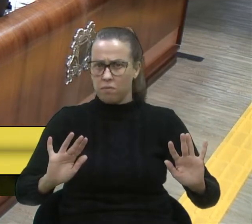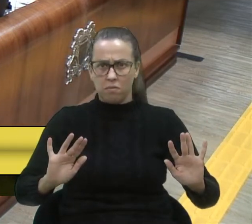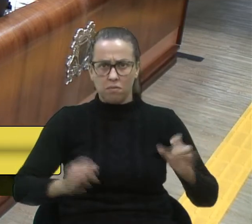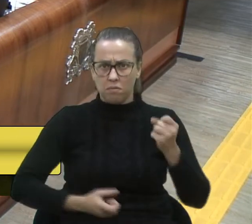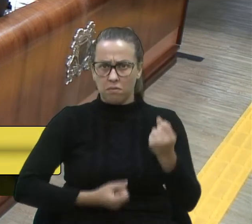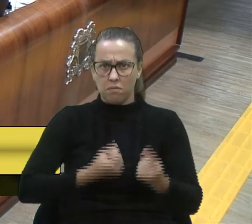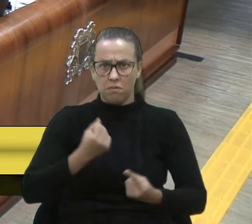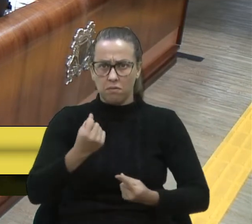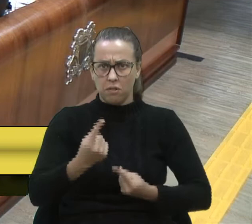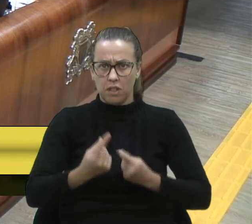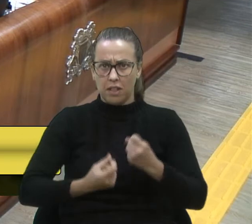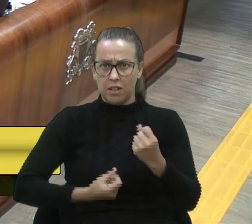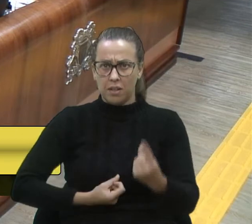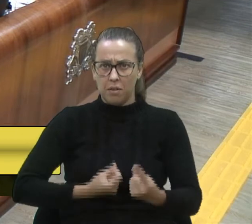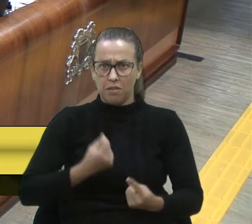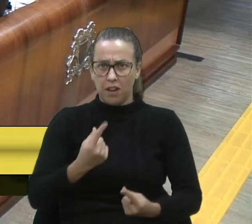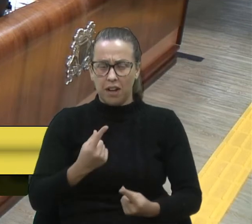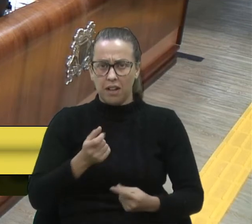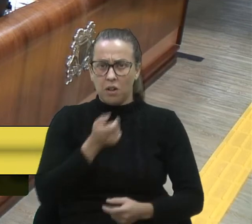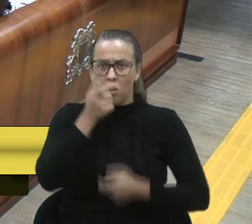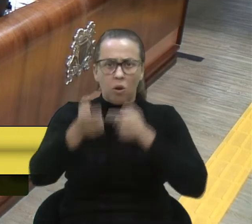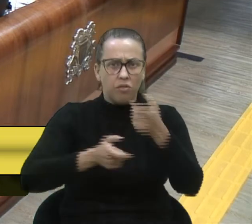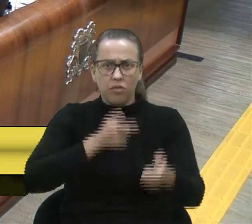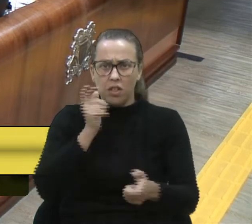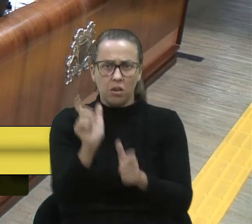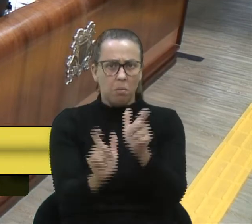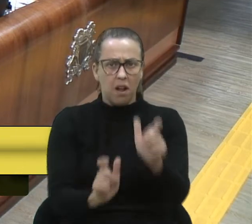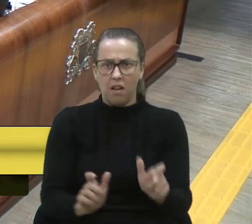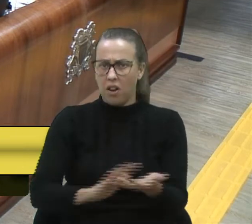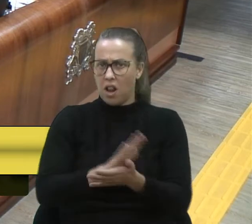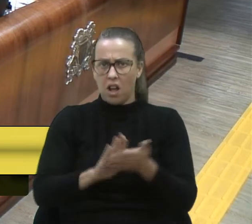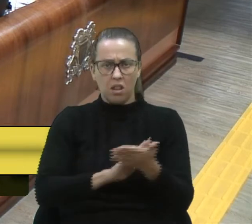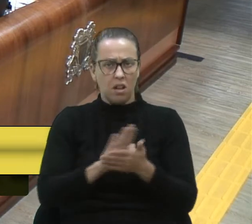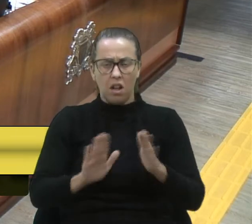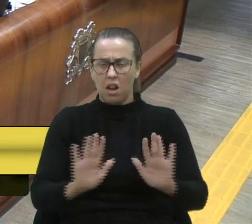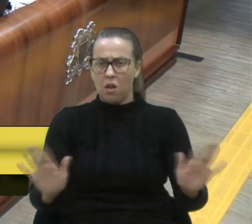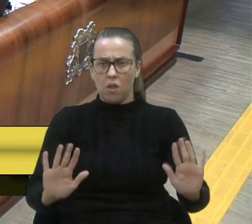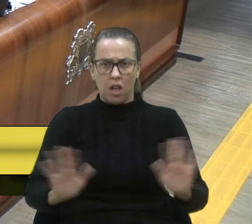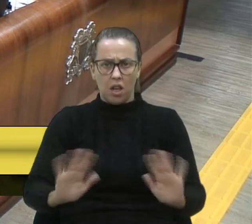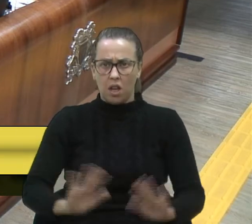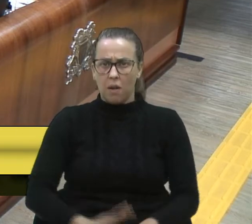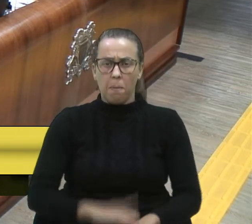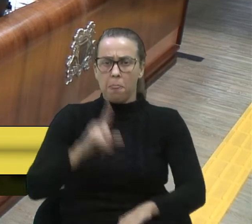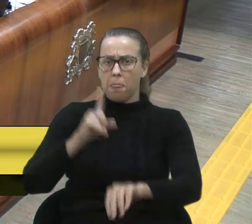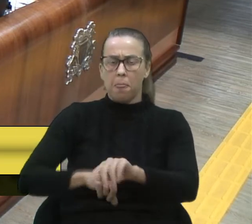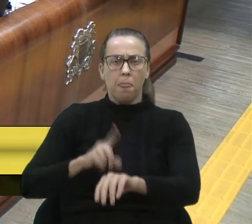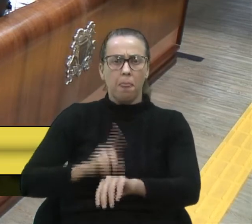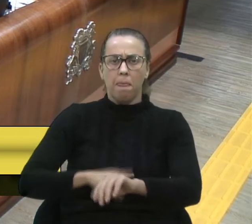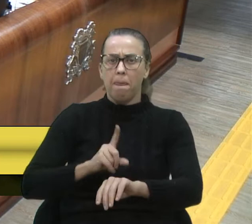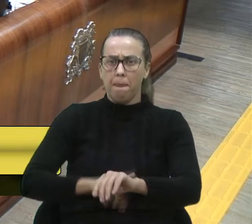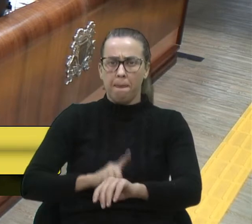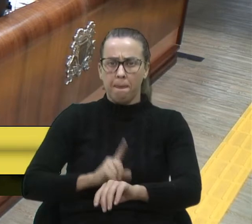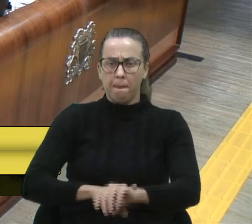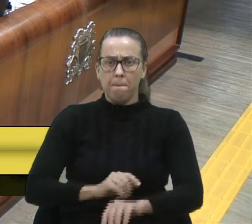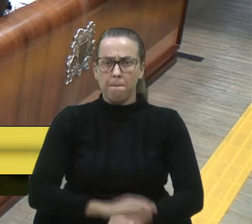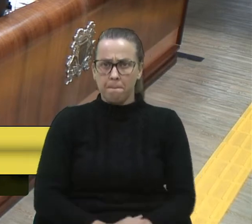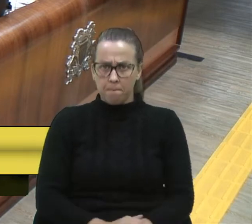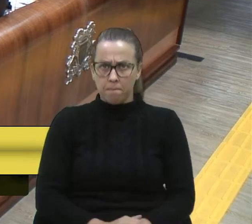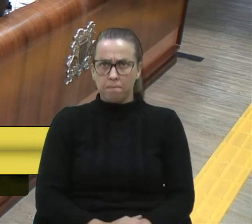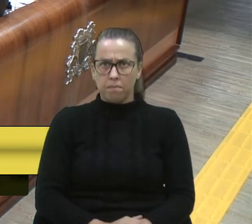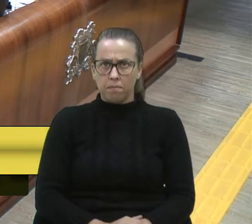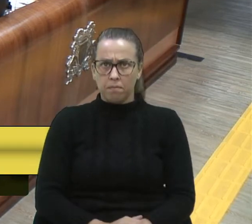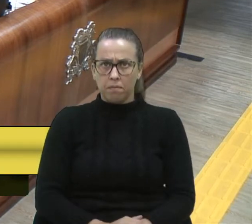ofensa ou palavra, então não cabe neste momento isso.